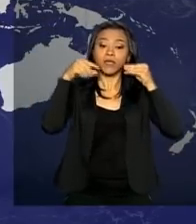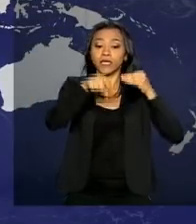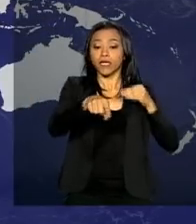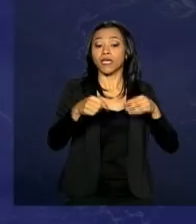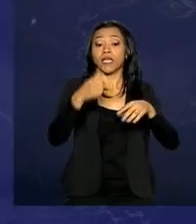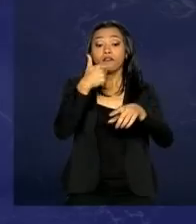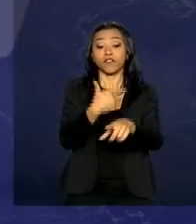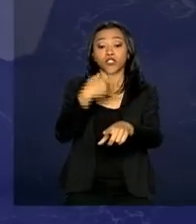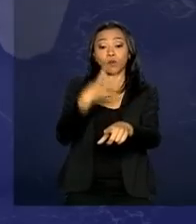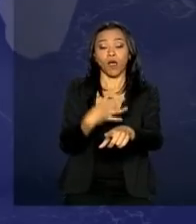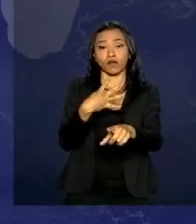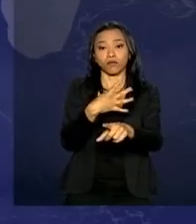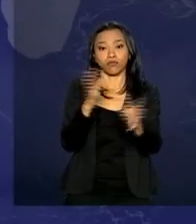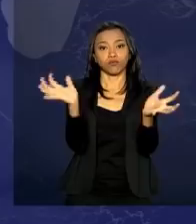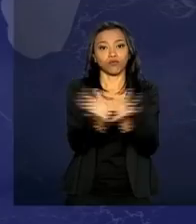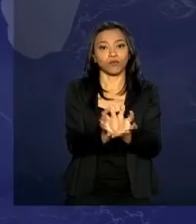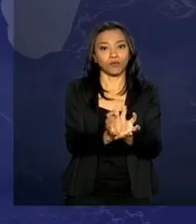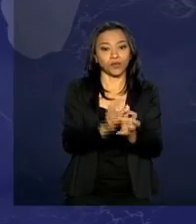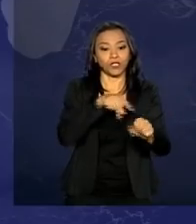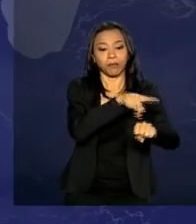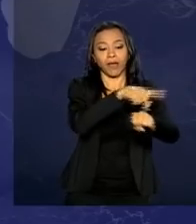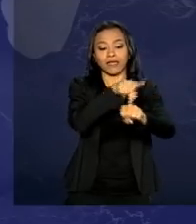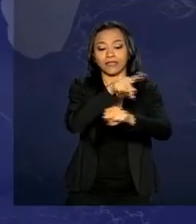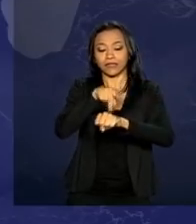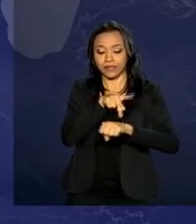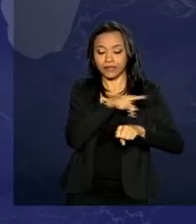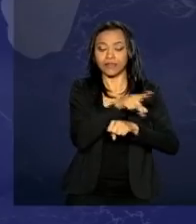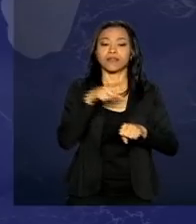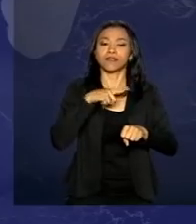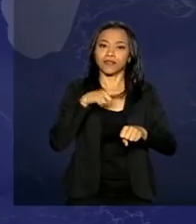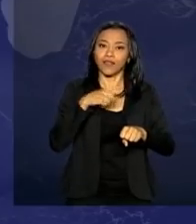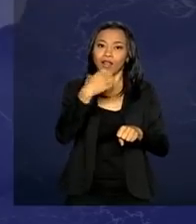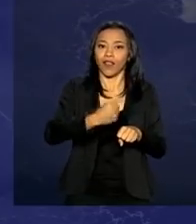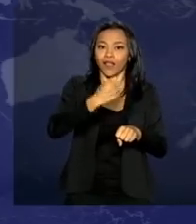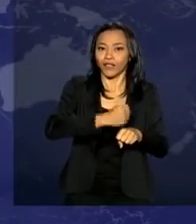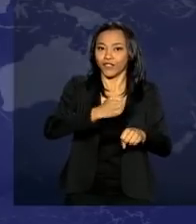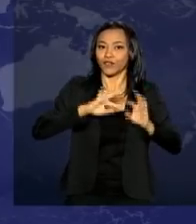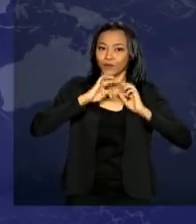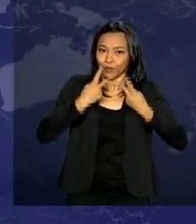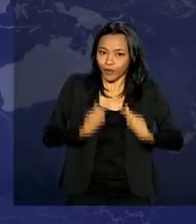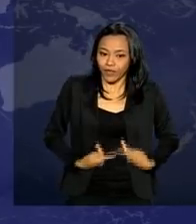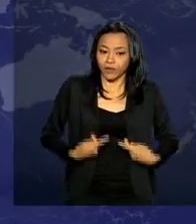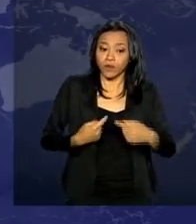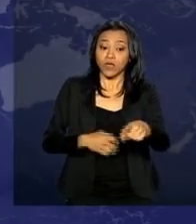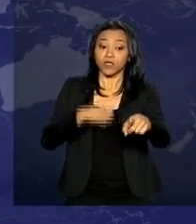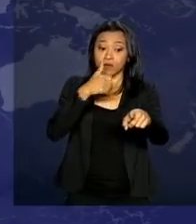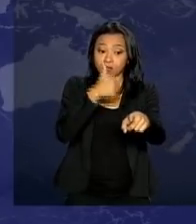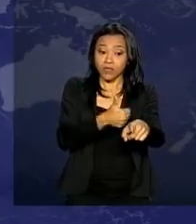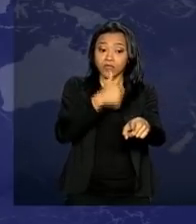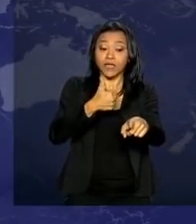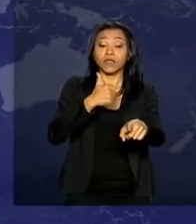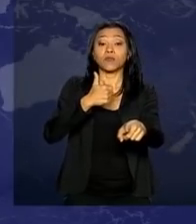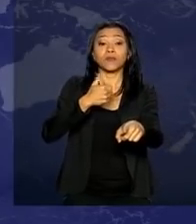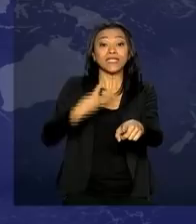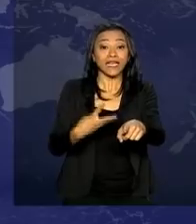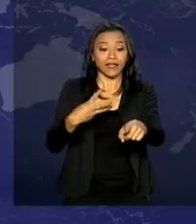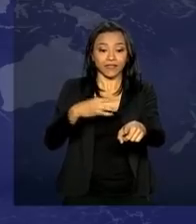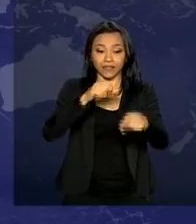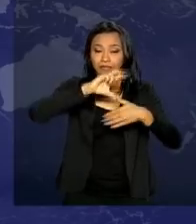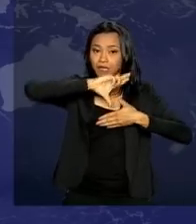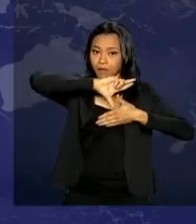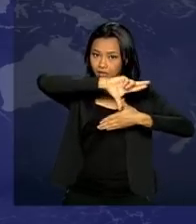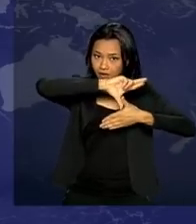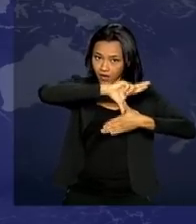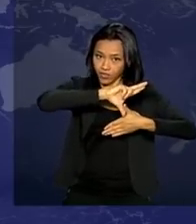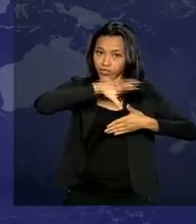de 24 países que formam a Rede Global de Bancos de Leite Humano. São 113 unidades espalhadas pela América Latina,